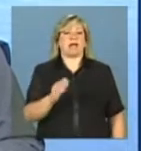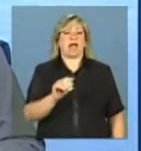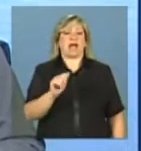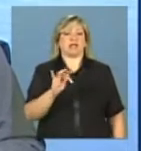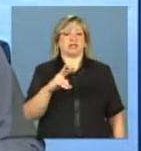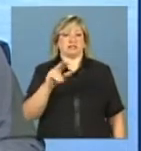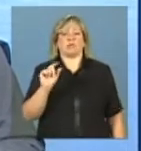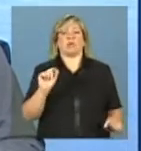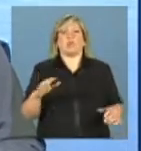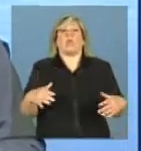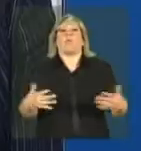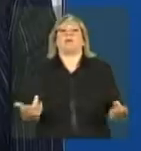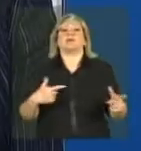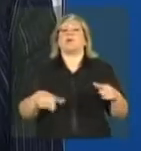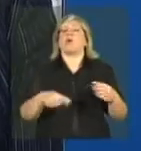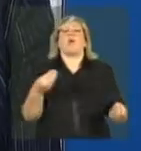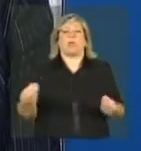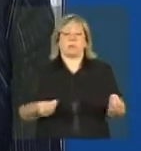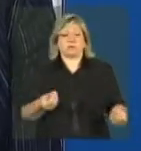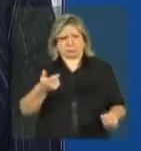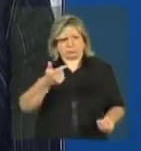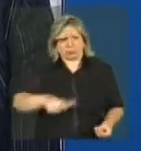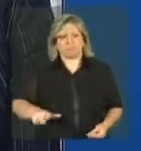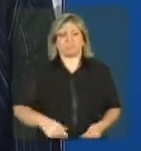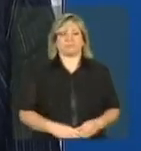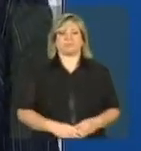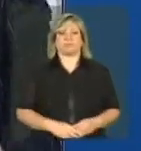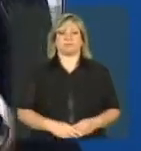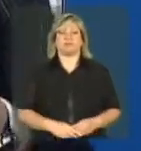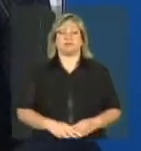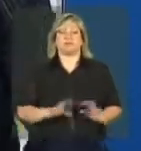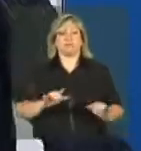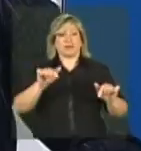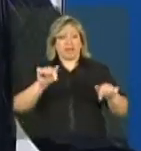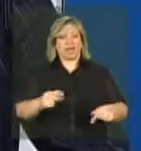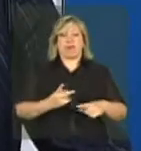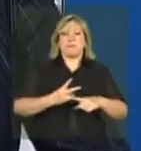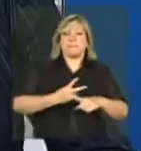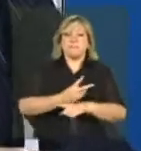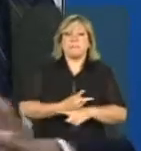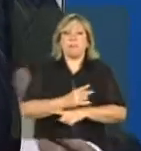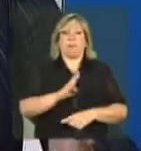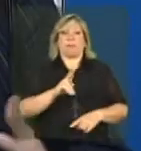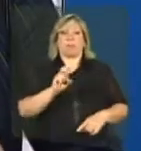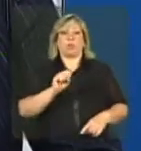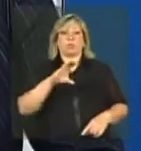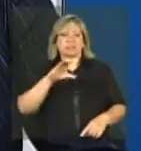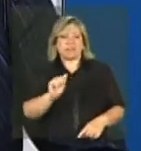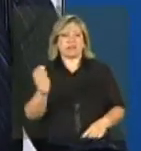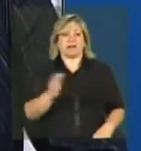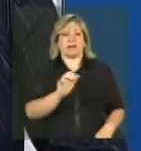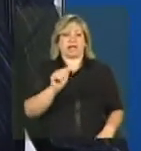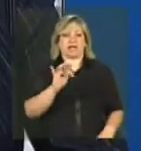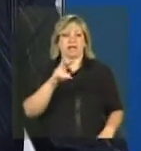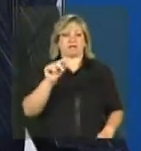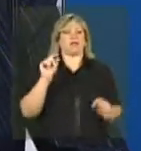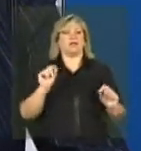estratégias? Quais são as estratégias da buscativa? A buscativa é uma procura intencional dos principais problemas daquele